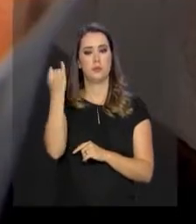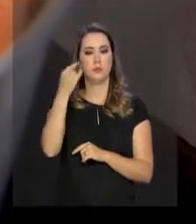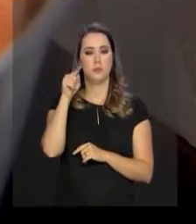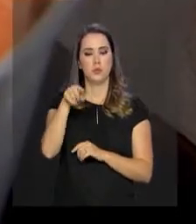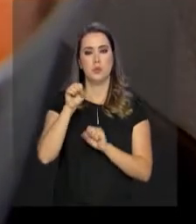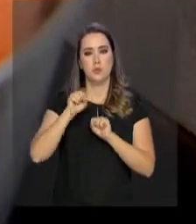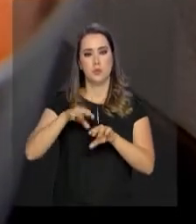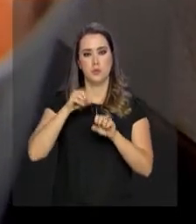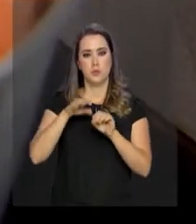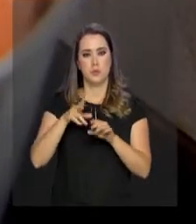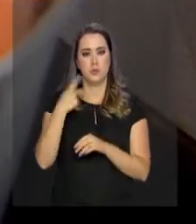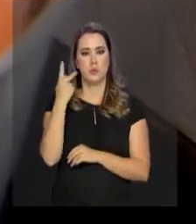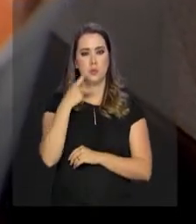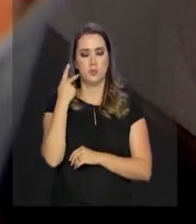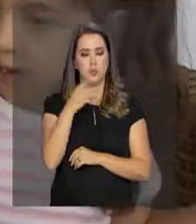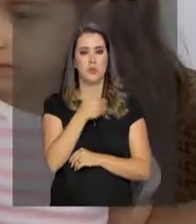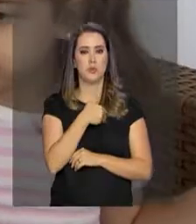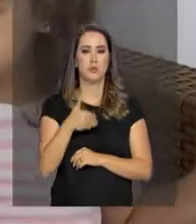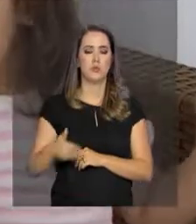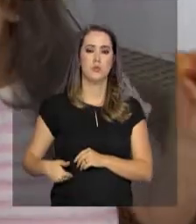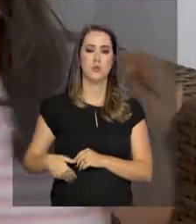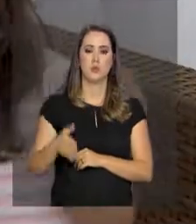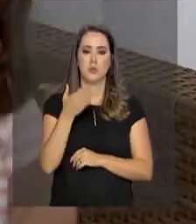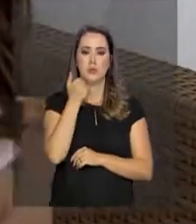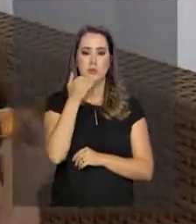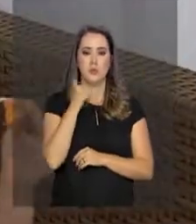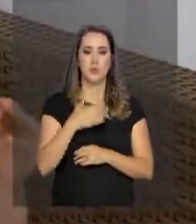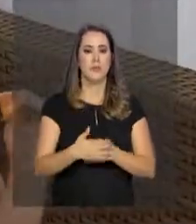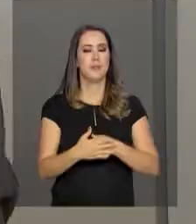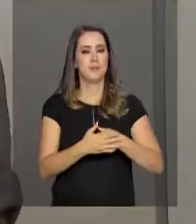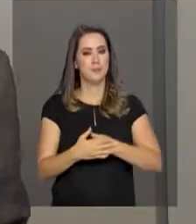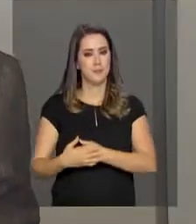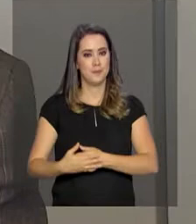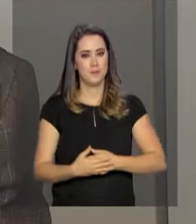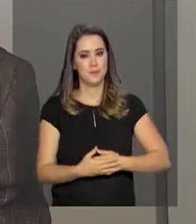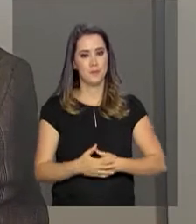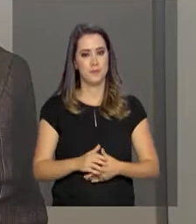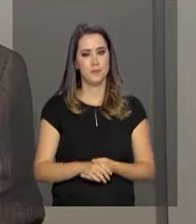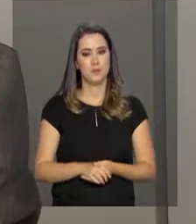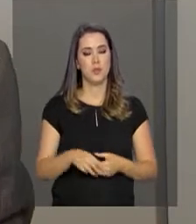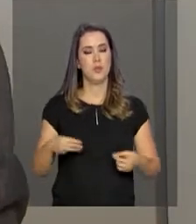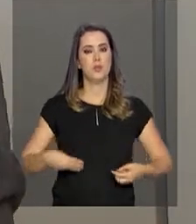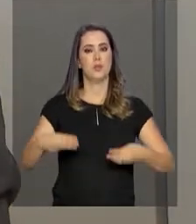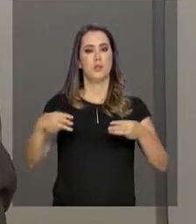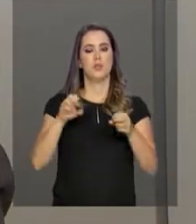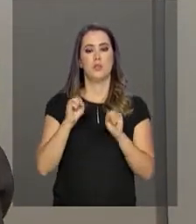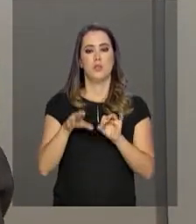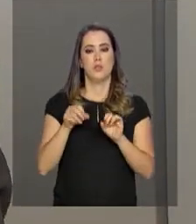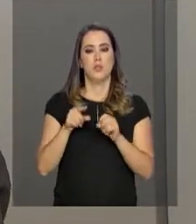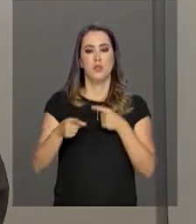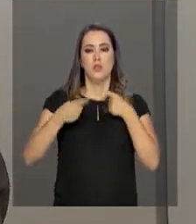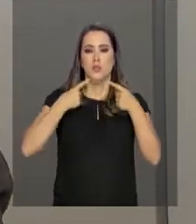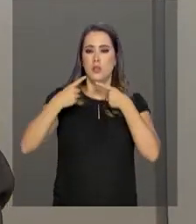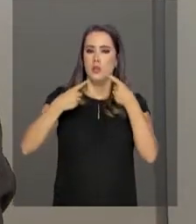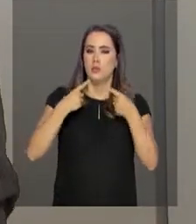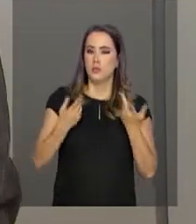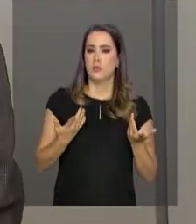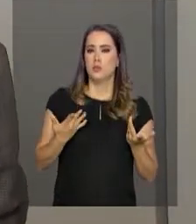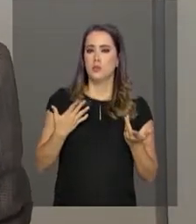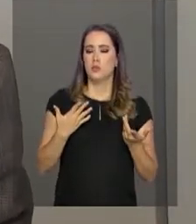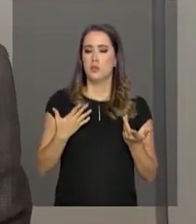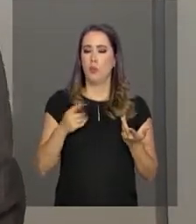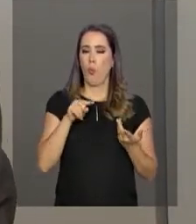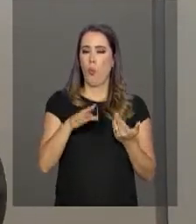na orientação de políticas públicas para a alimentação dos pequenos. O MEC, o Ministério da Educação, vem discutindo conosco a